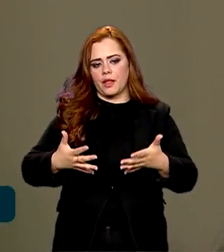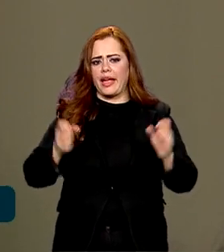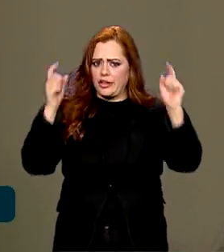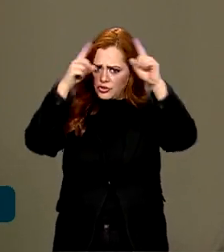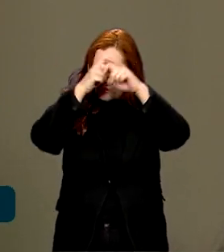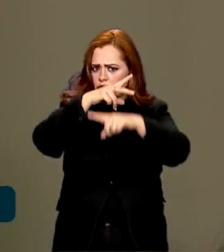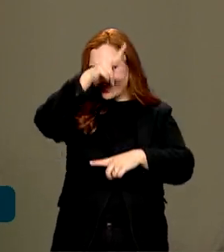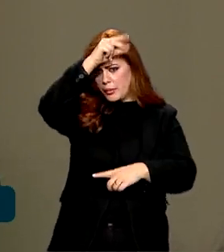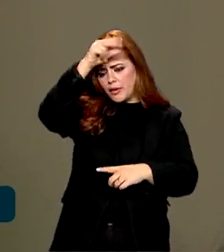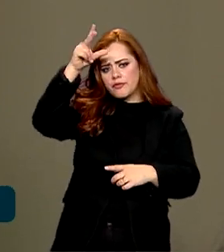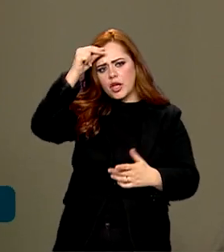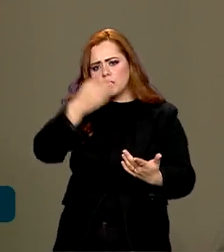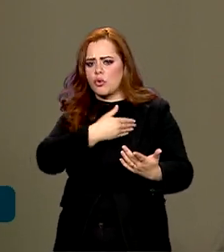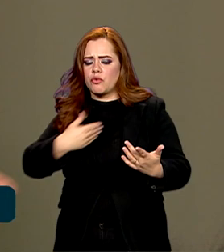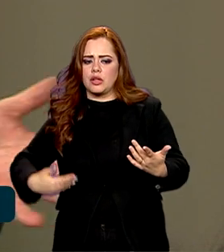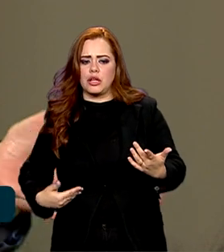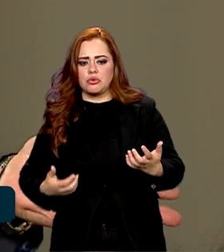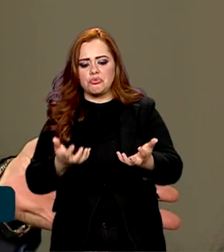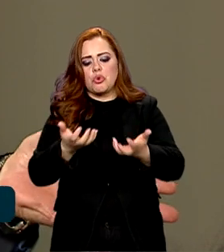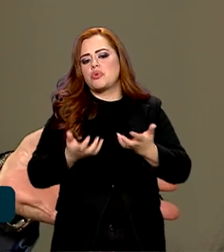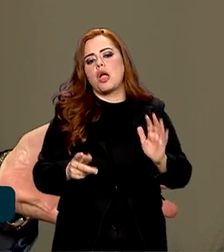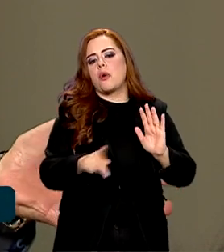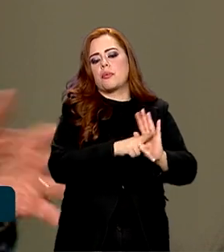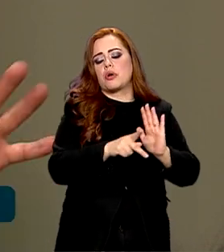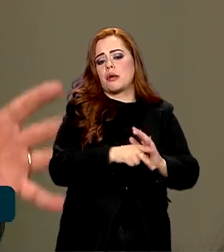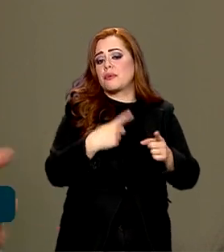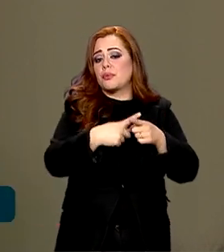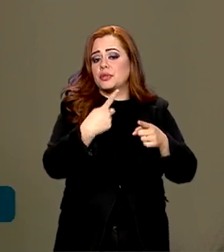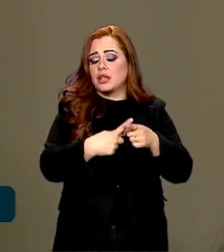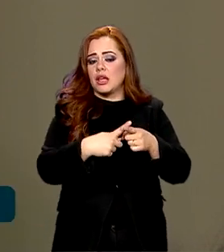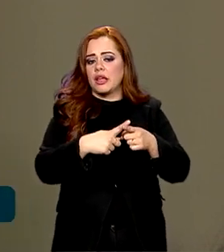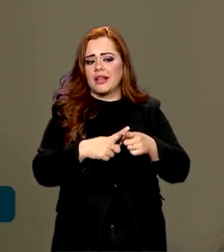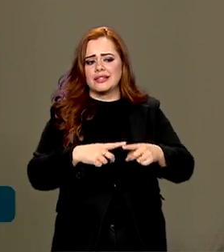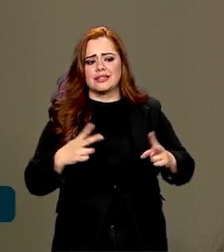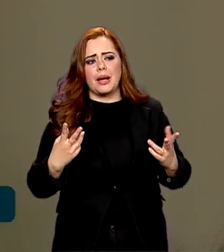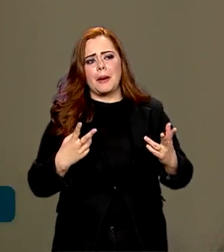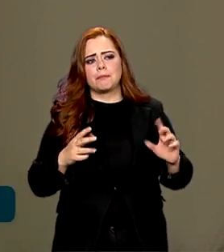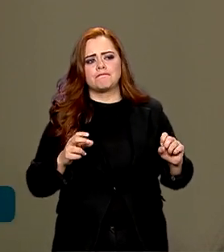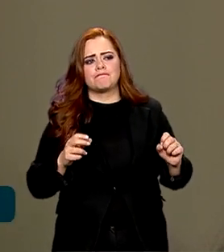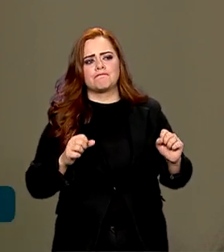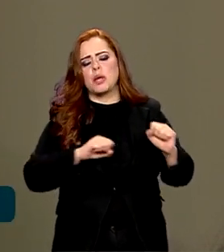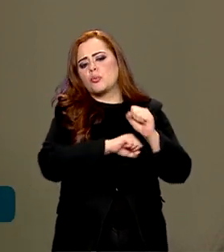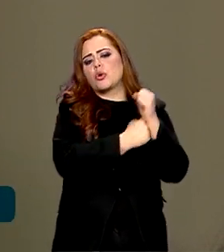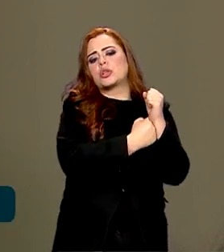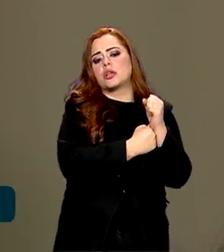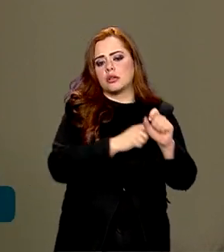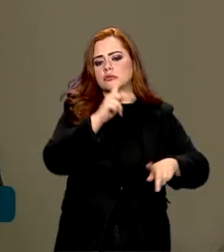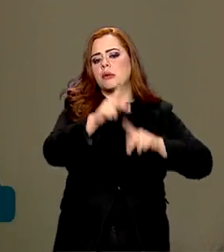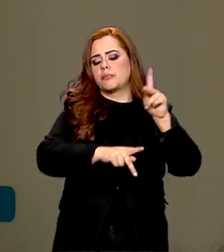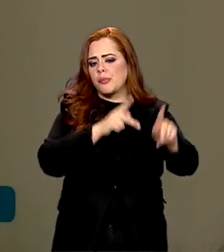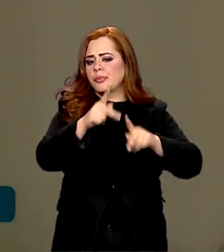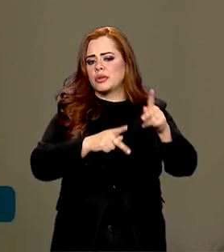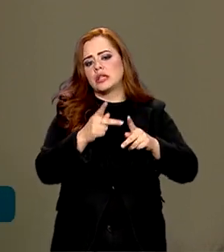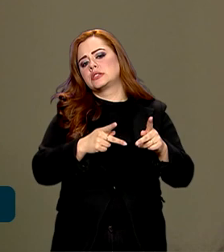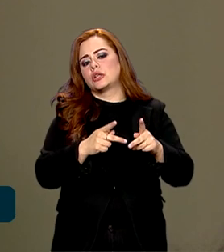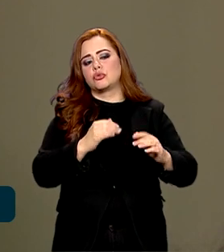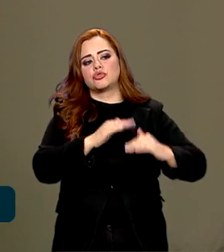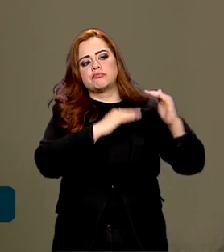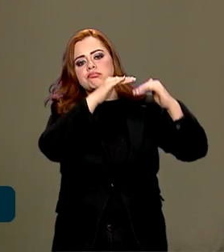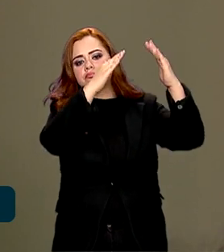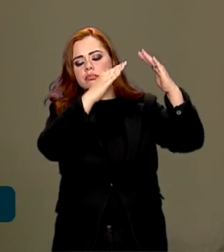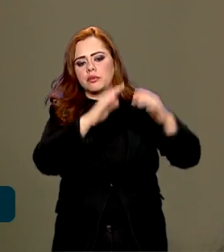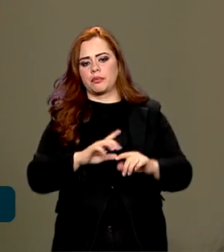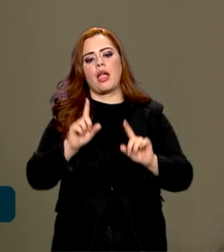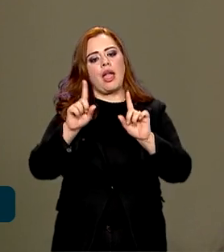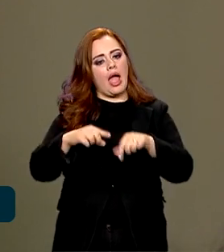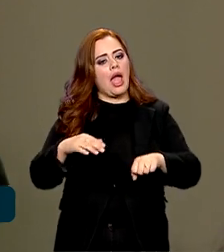programa, né? Ele está privando a população dele desses fatores. Então, é importante que haja esse diálogo, porque